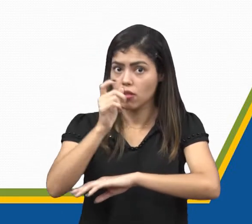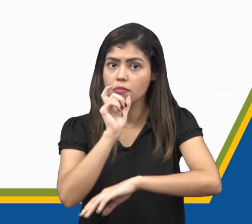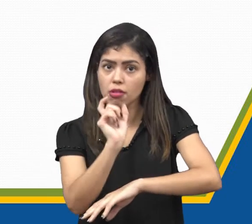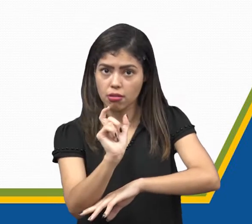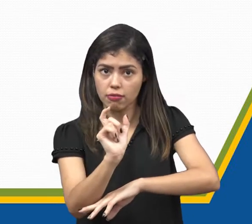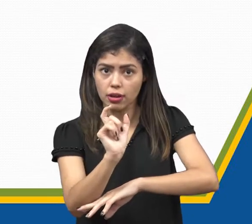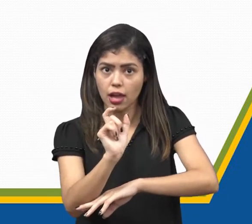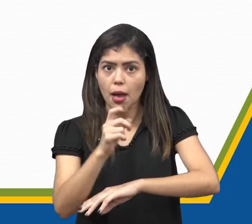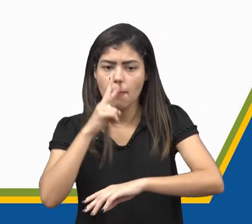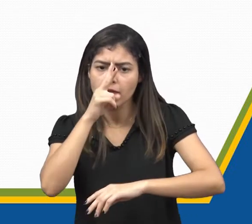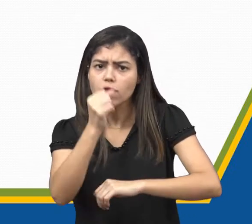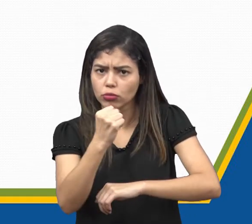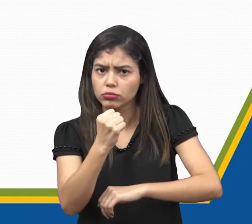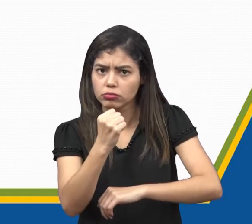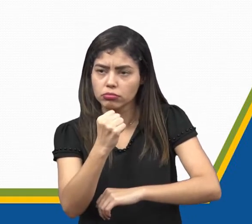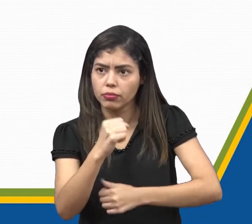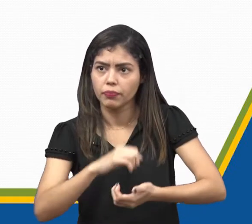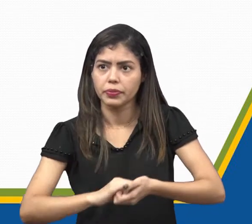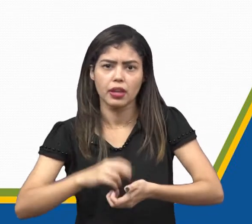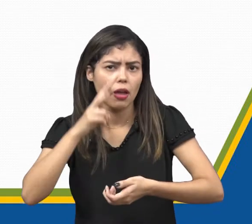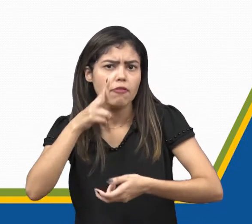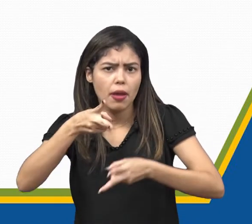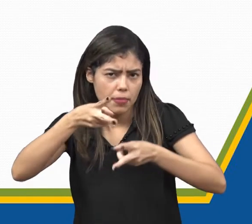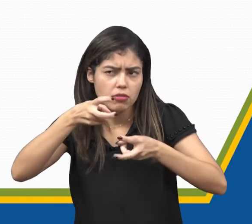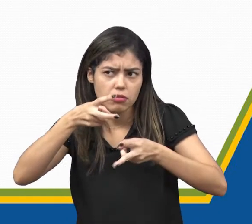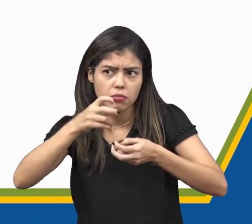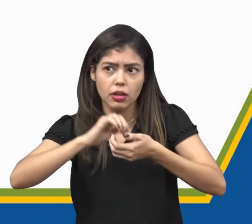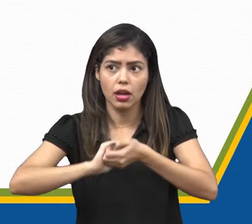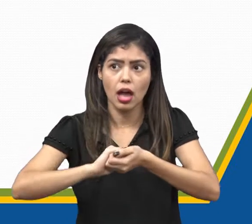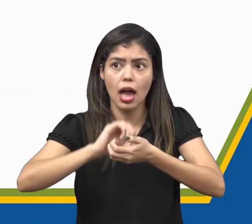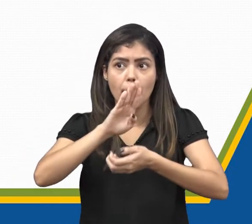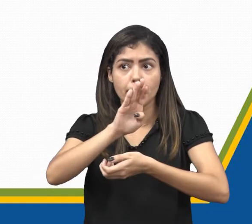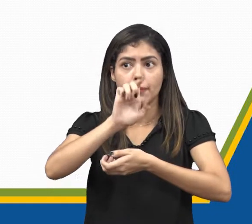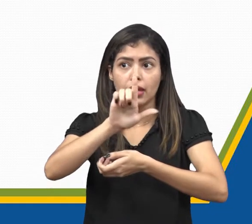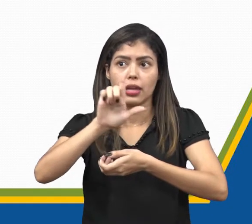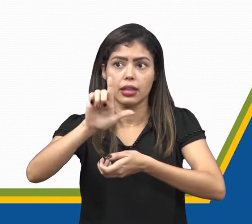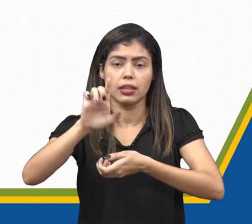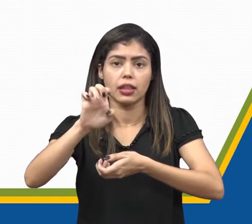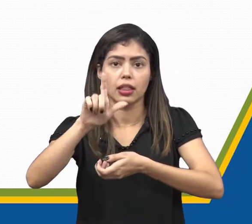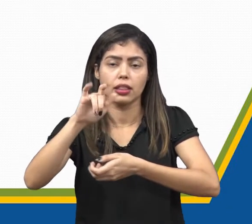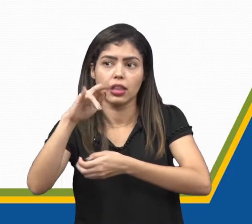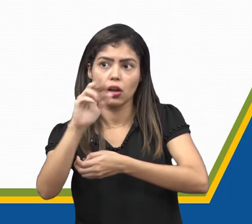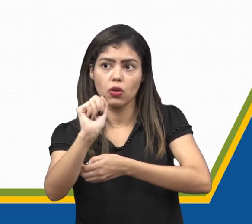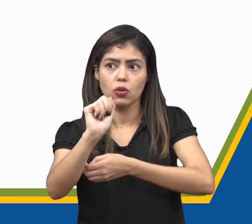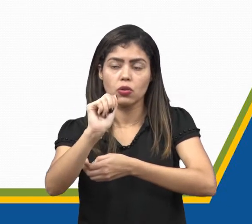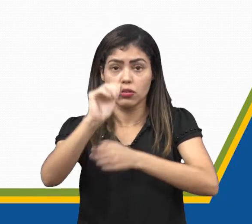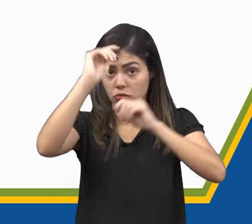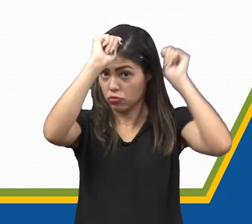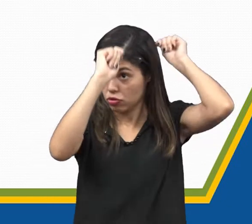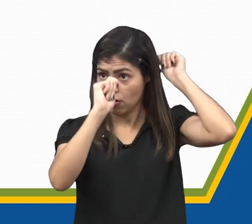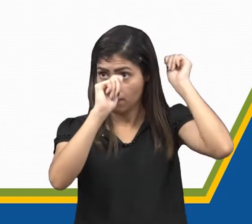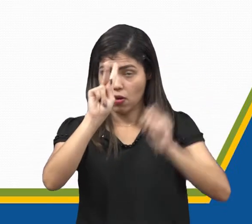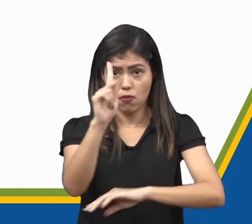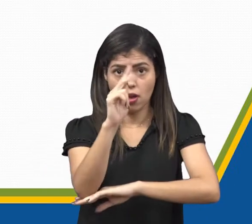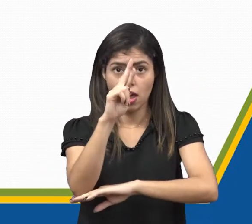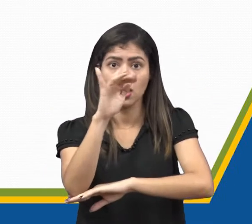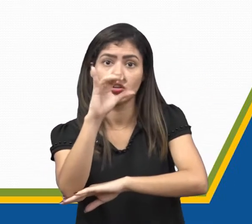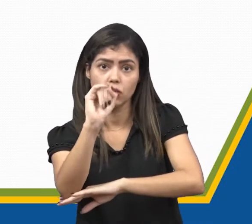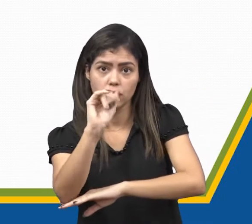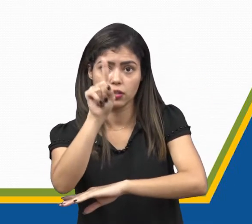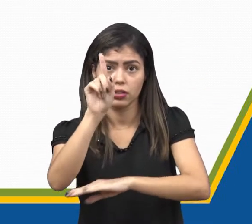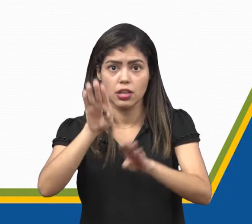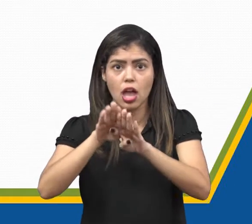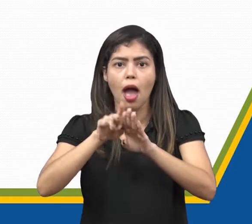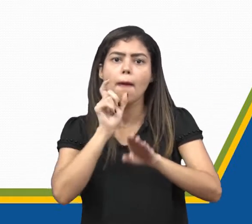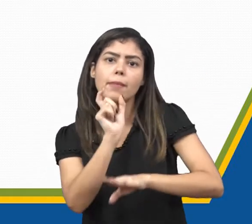palavra é a mais forte. Veja o caso, por exemplo, de beleléu, chapéu, herói. São palavras